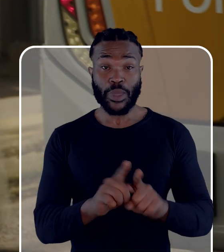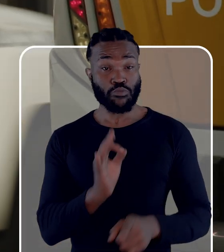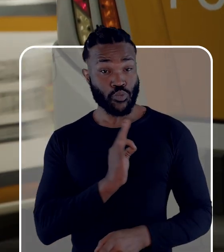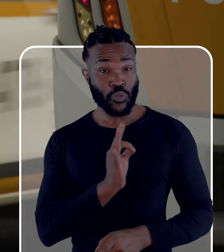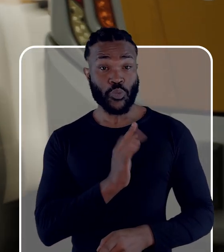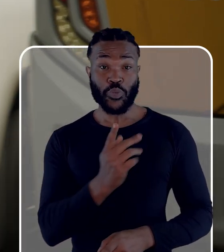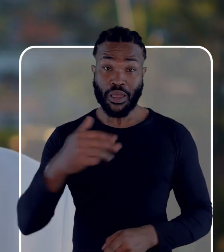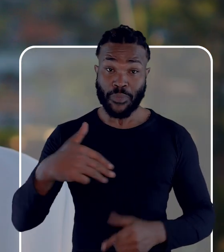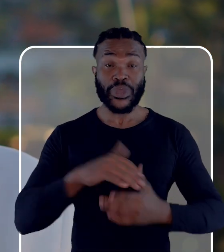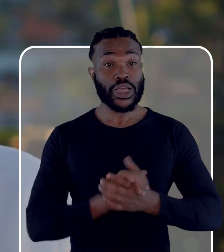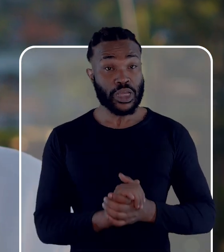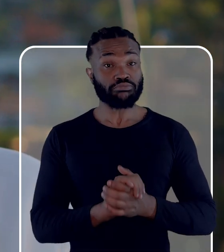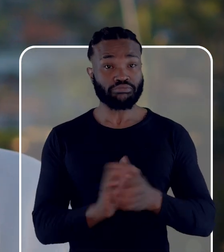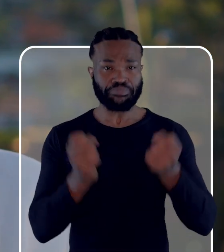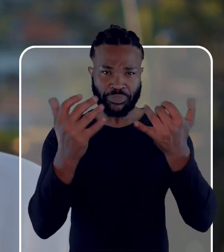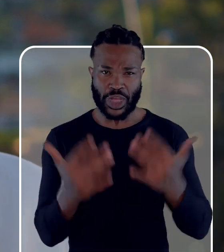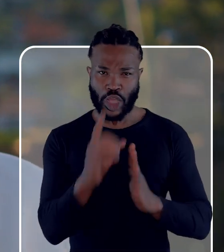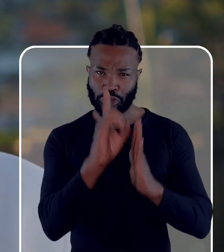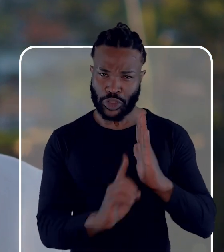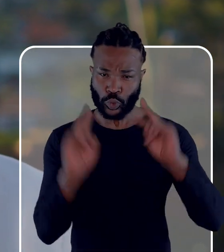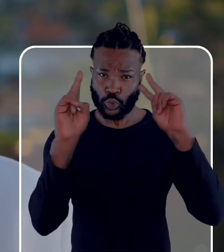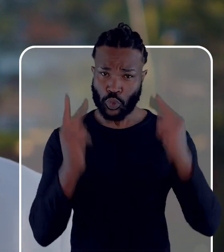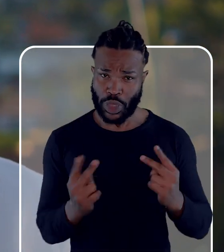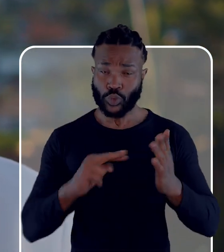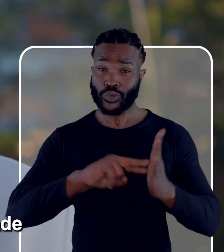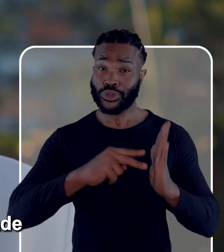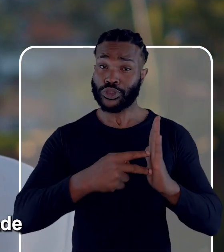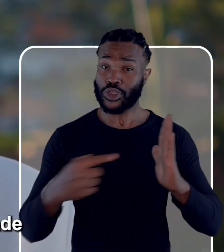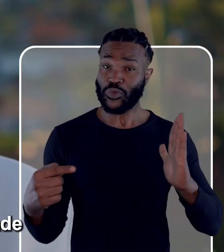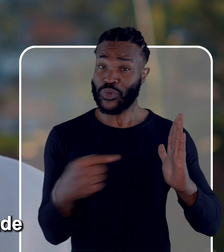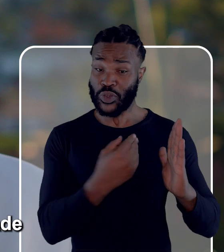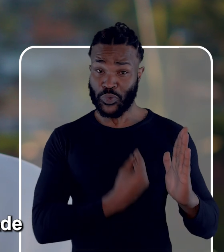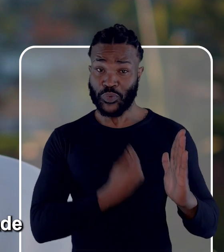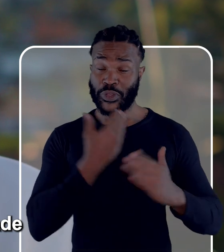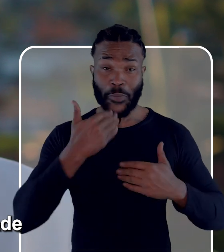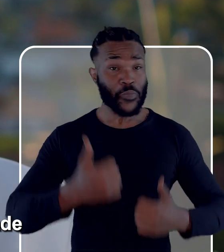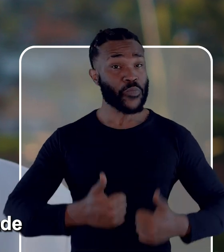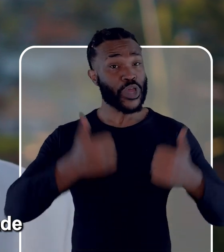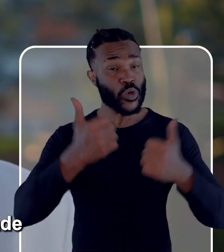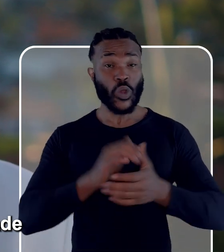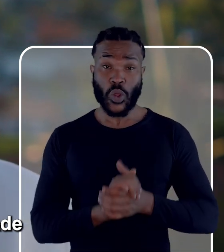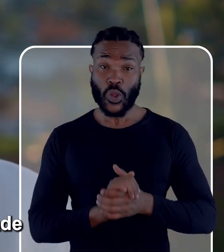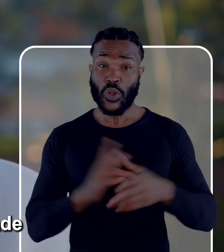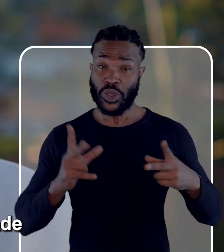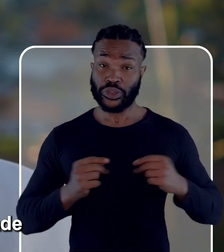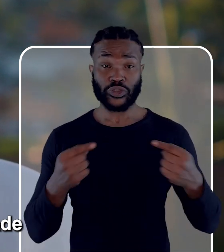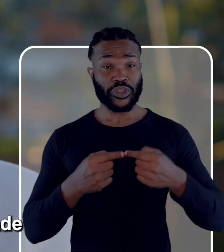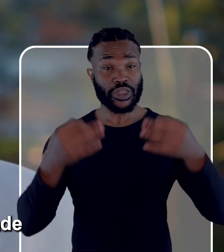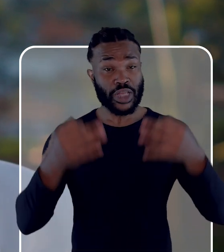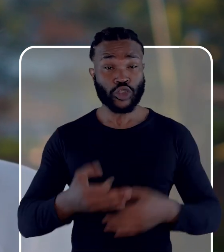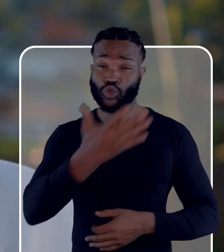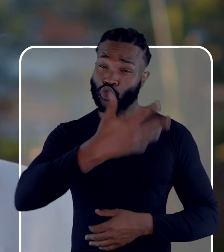e da Brigada Militar. Eu posso lhe assegurar que os direitos humanos significam uma vida melhor e